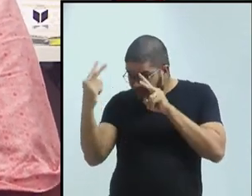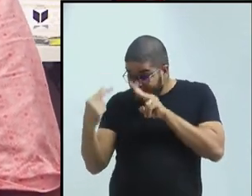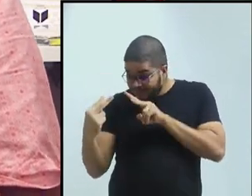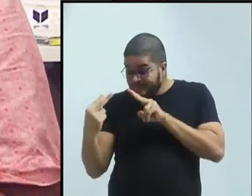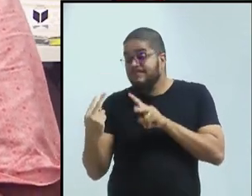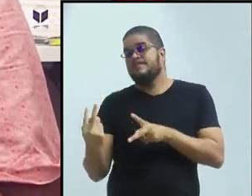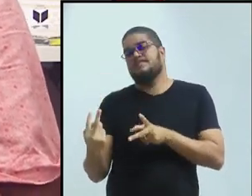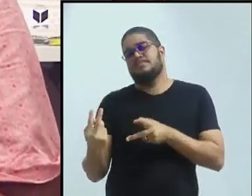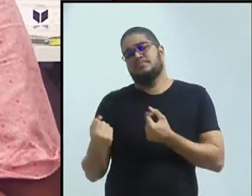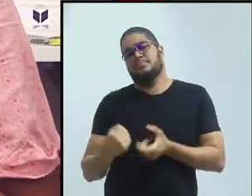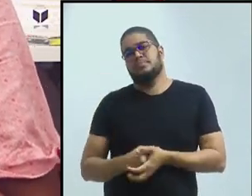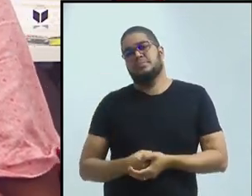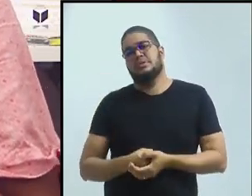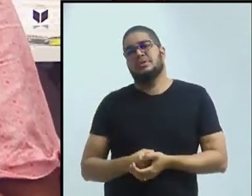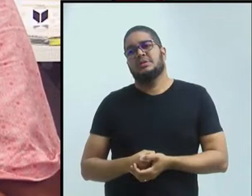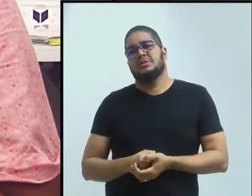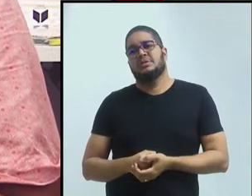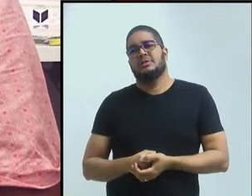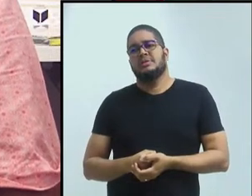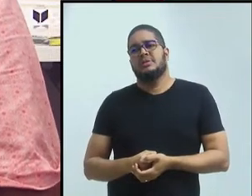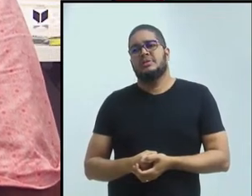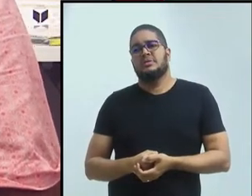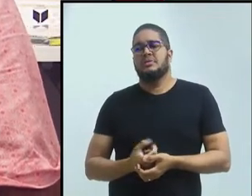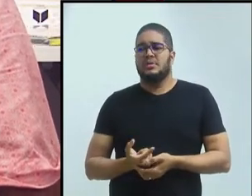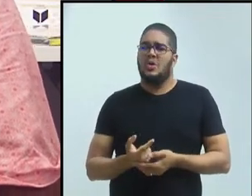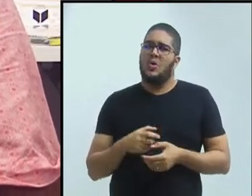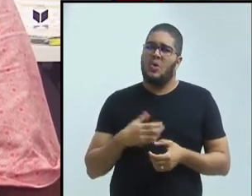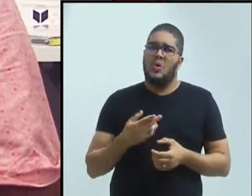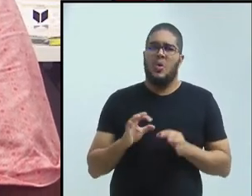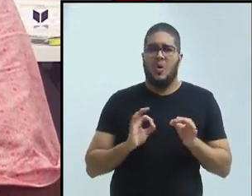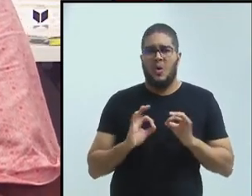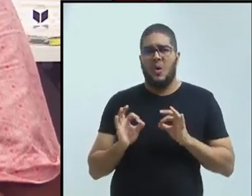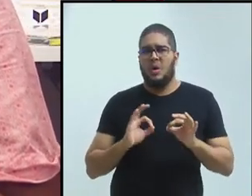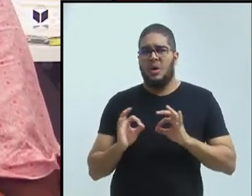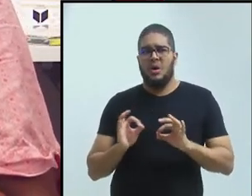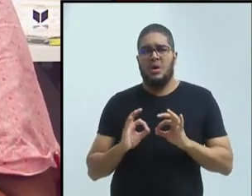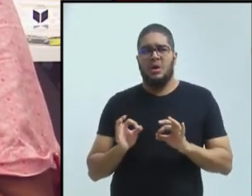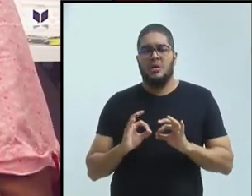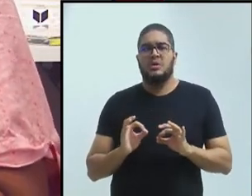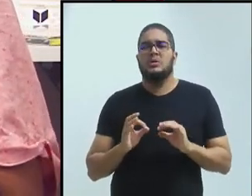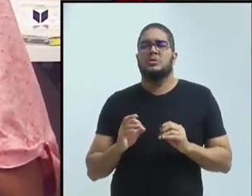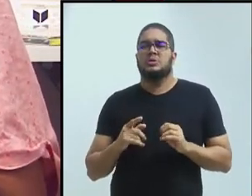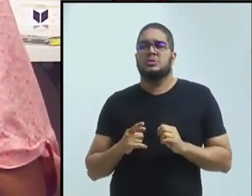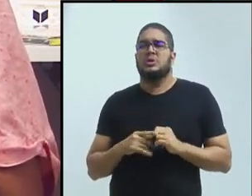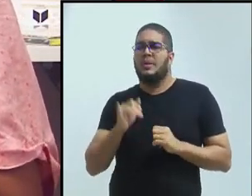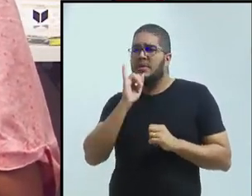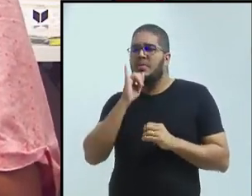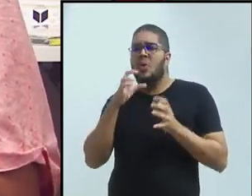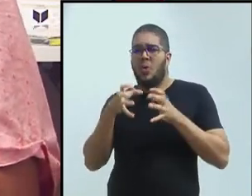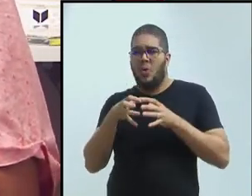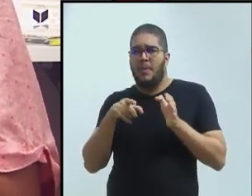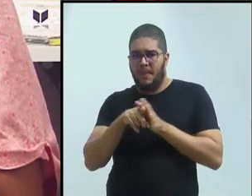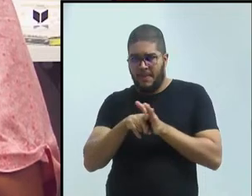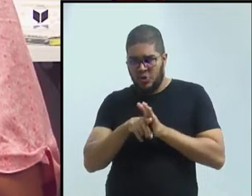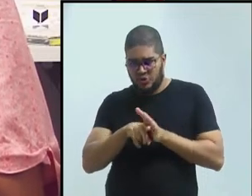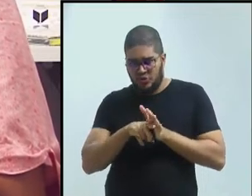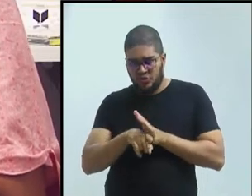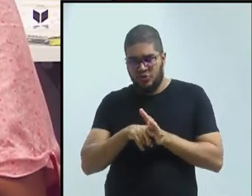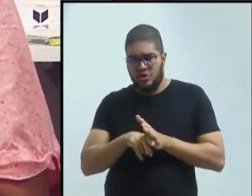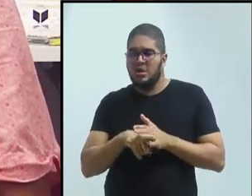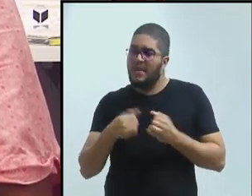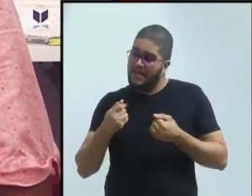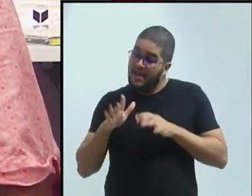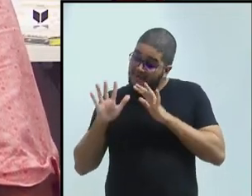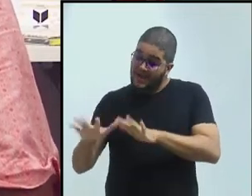diferente. Organiza, uma colega agora que foi para lá, ela começou a organizar um grupo de pesquisa ali, mas tem que estar alguém lá para